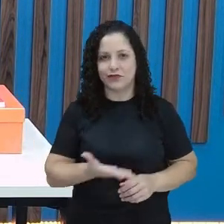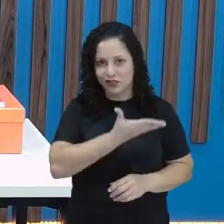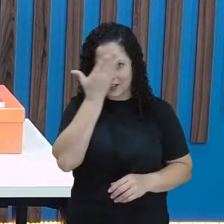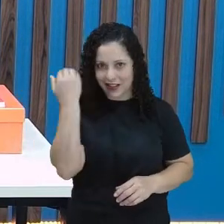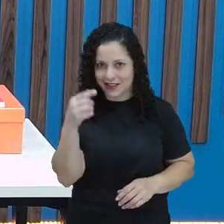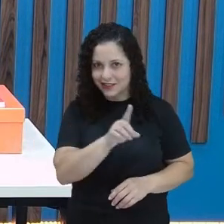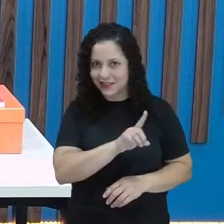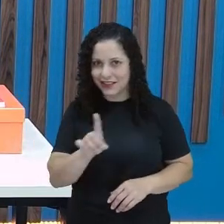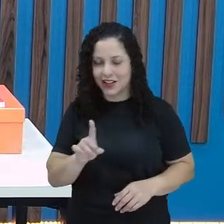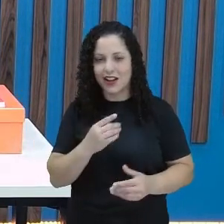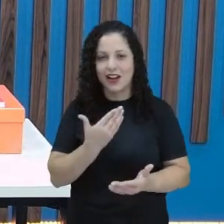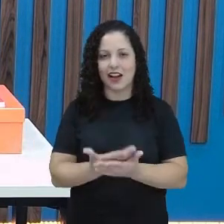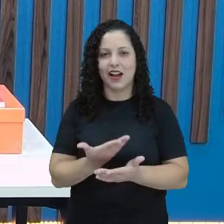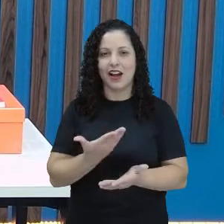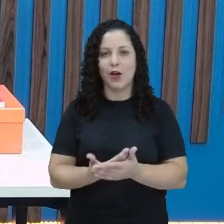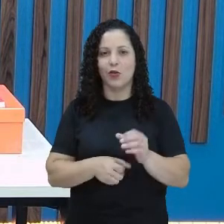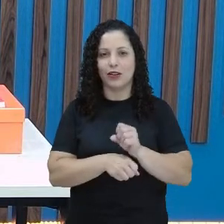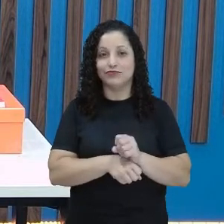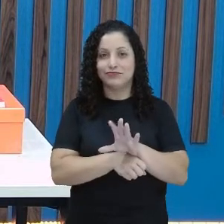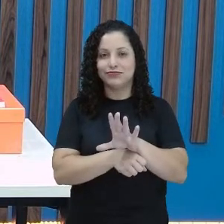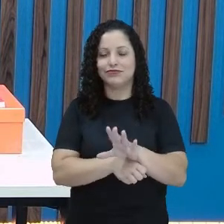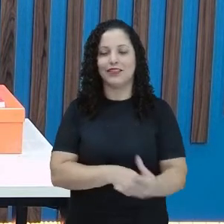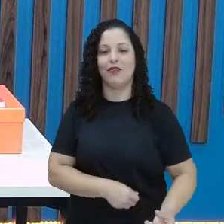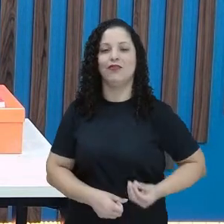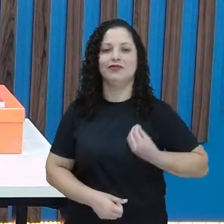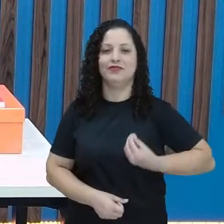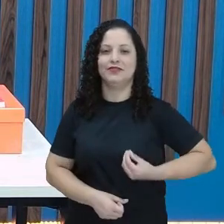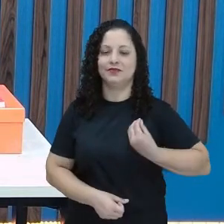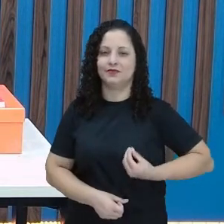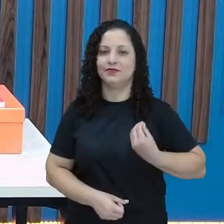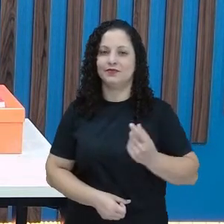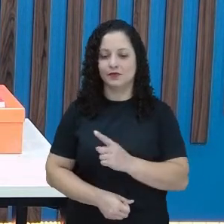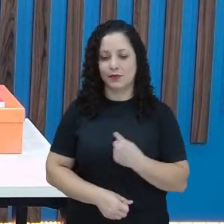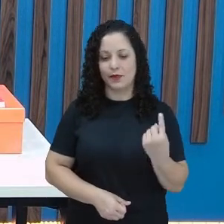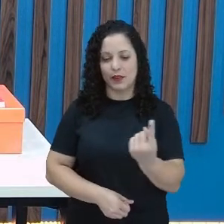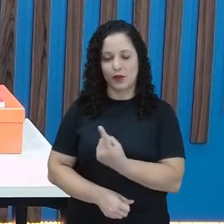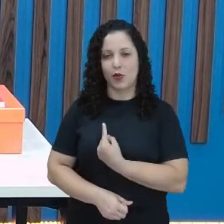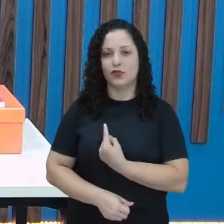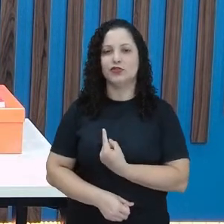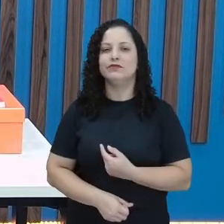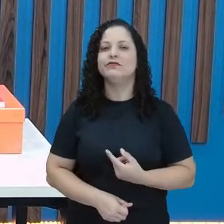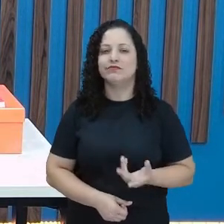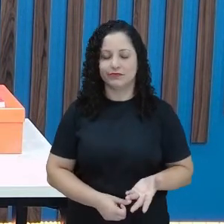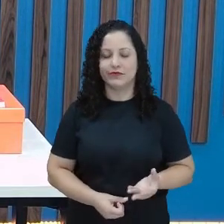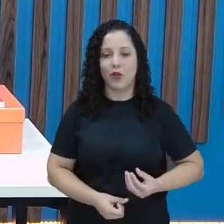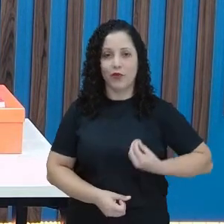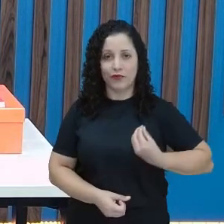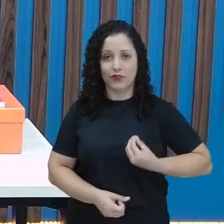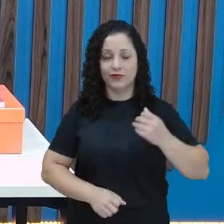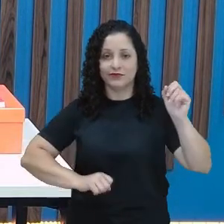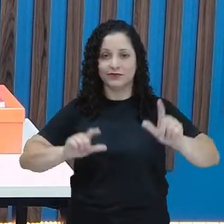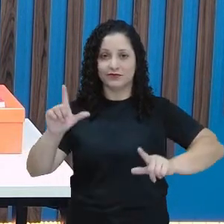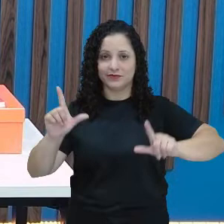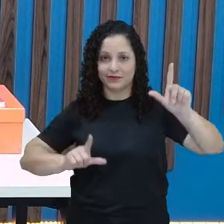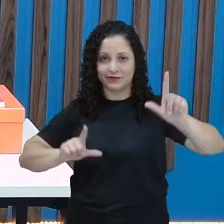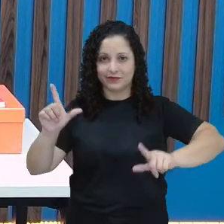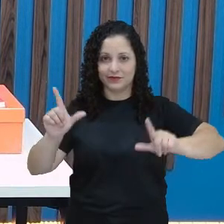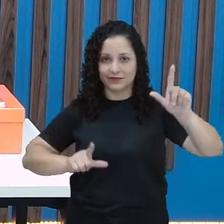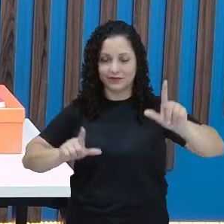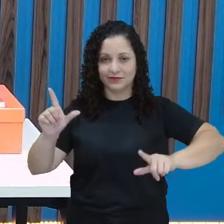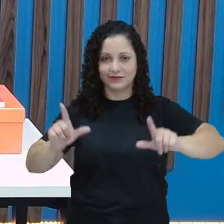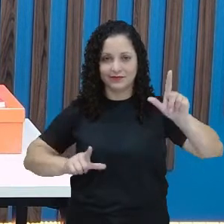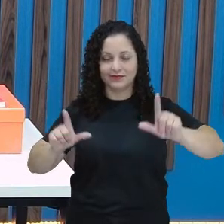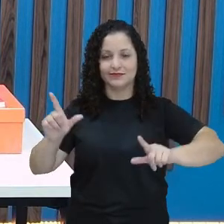nossa aula está sendo exibida ao vivo, estamos ao vivo em tempo real. Pela TV Nova